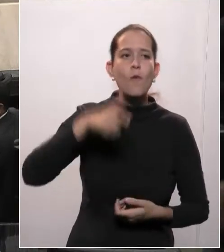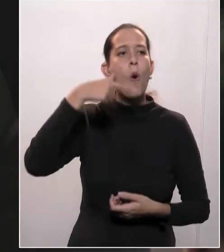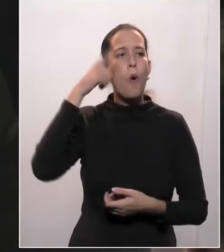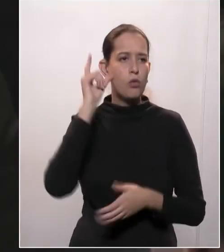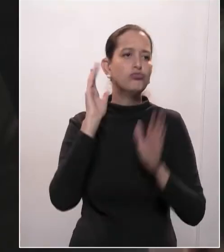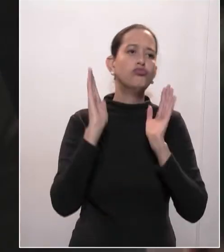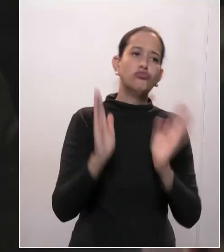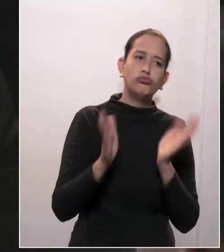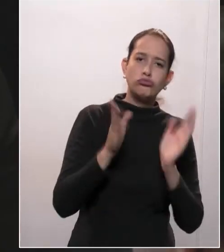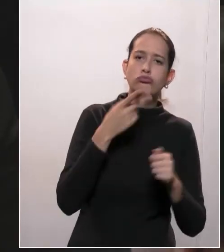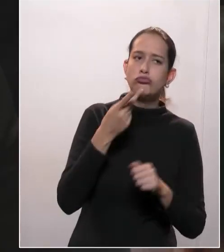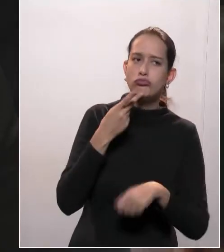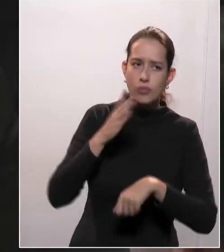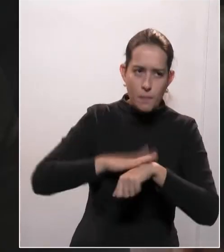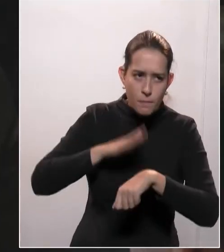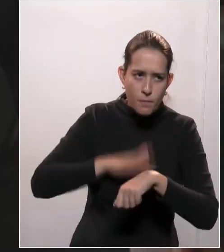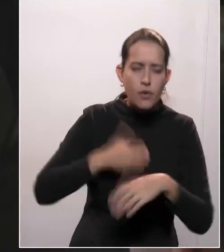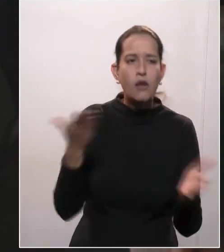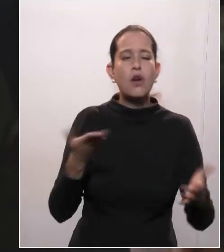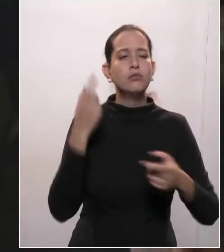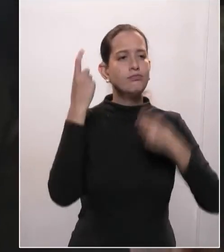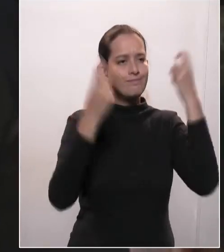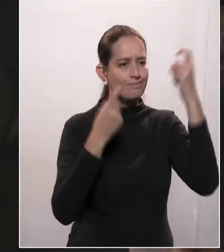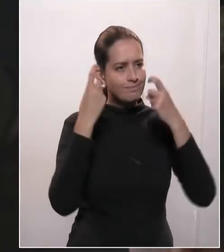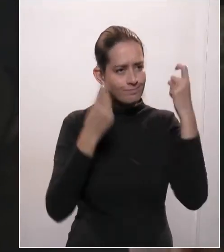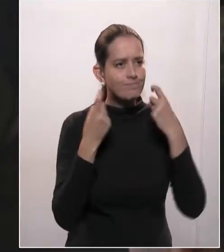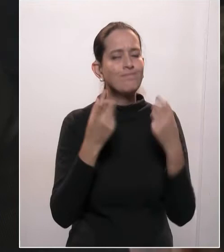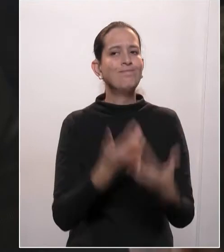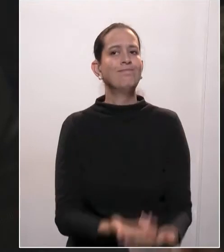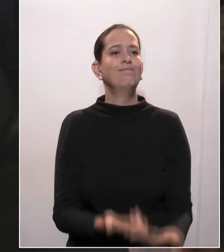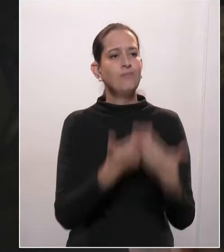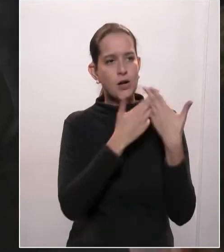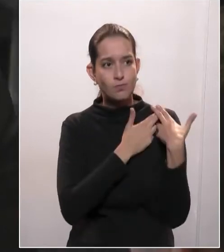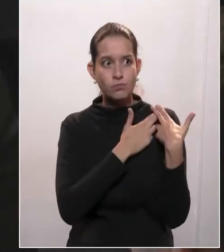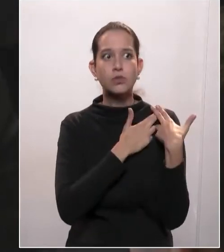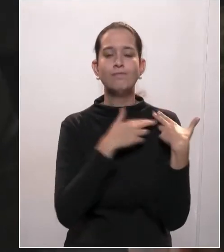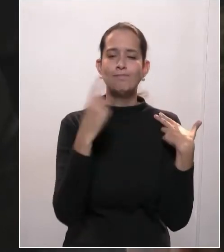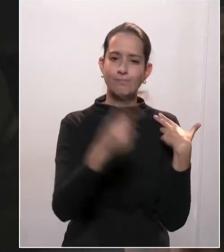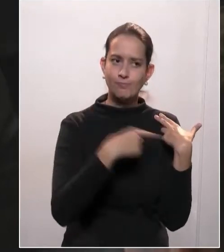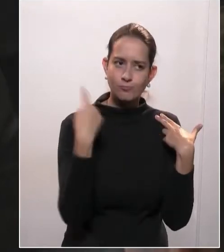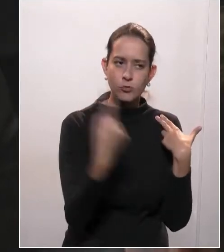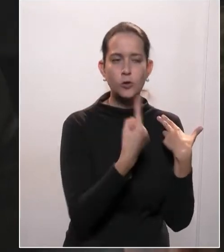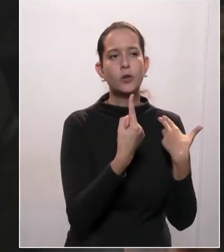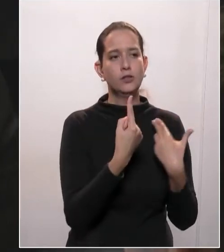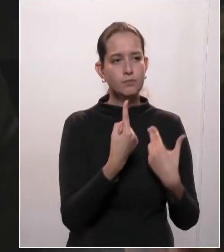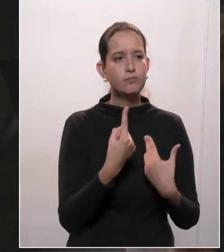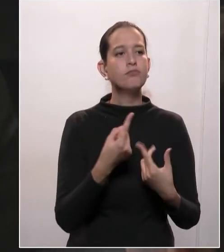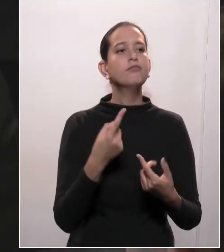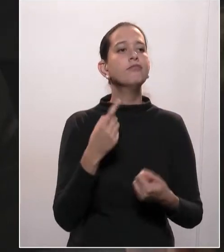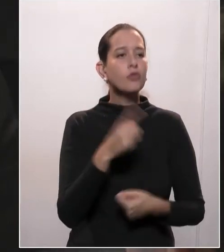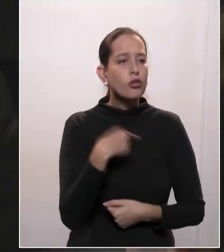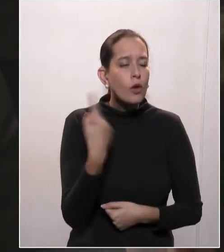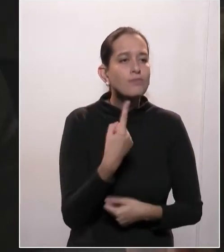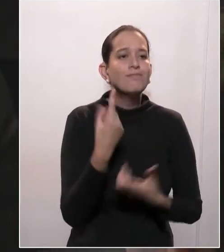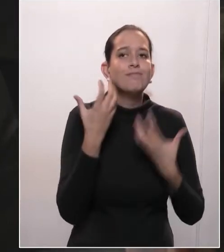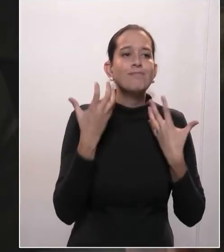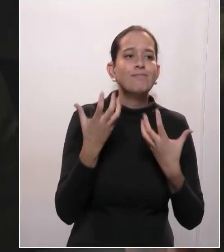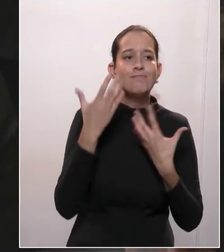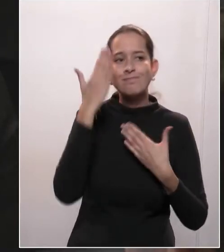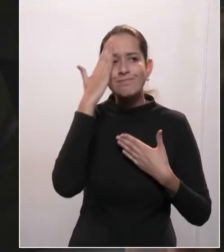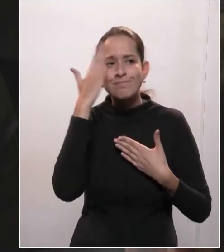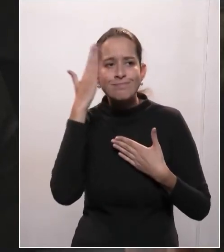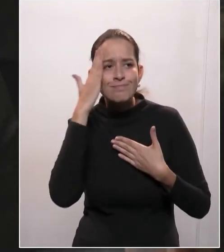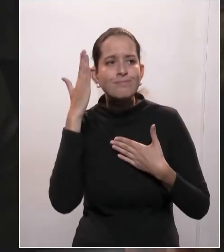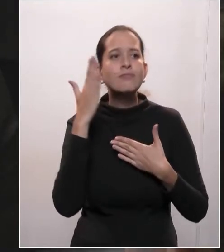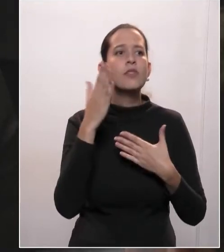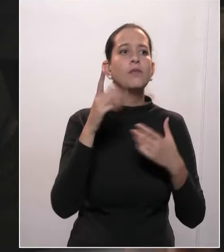é de muita preocupação, é de muita responsabilidade, e nós entendemos que algumas medidas estão